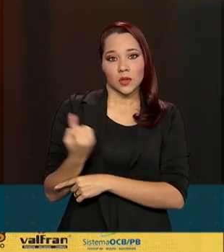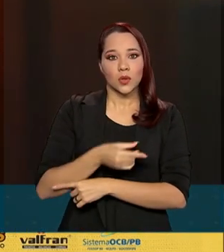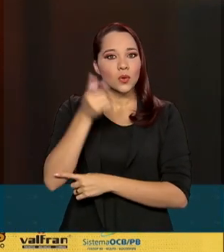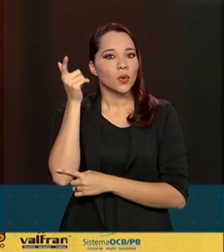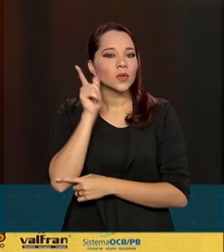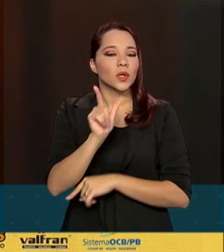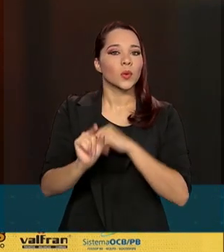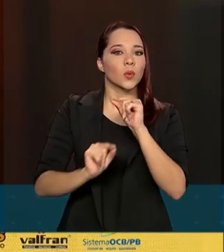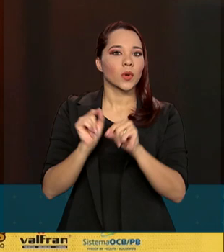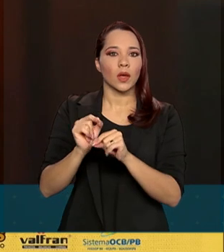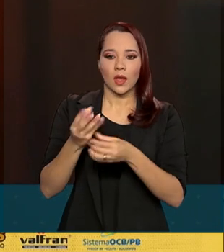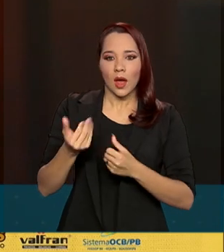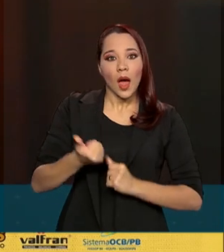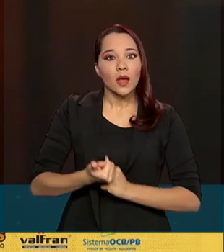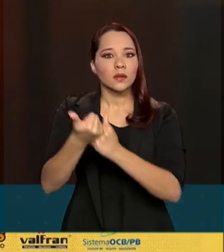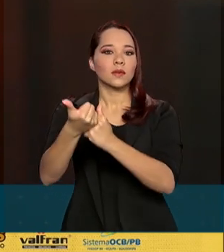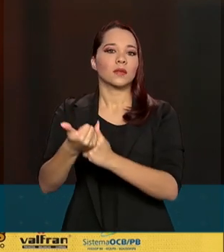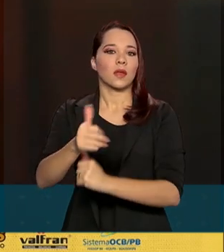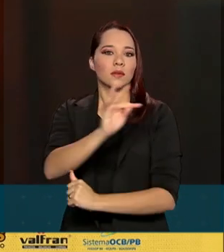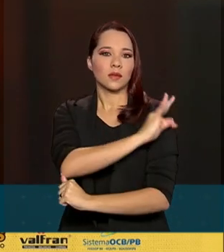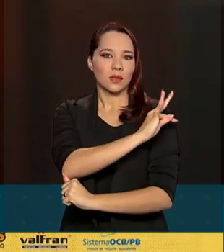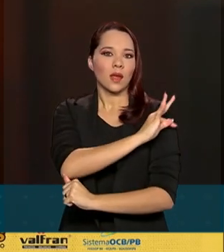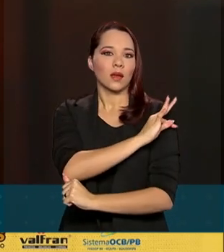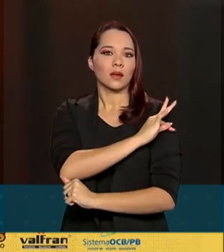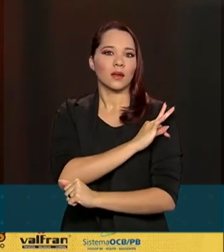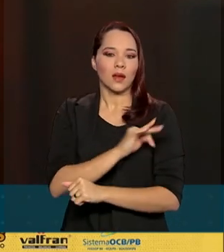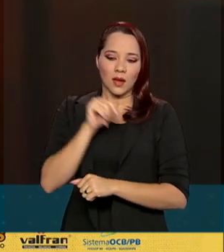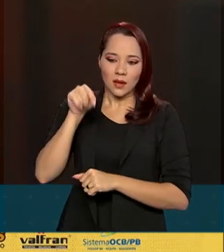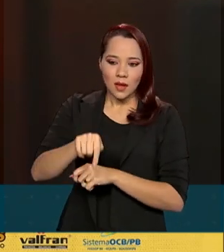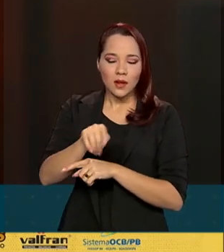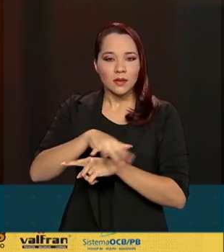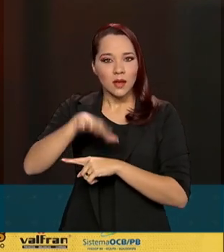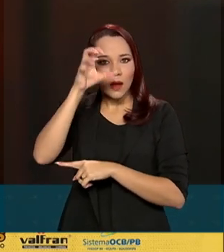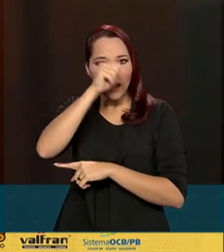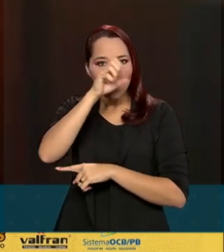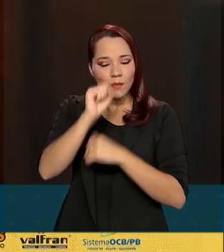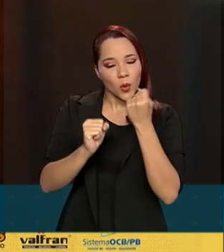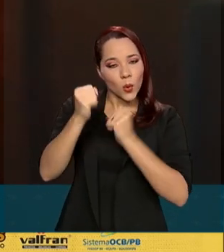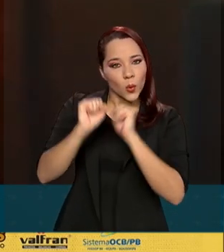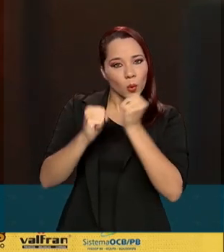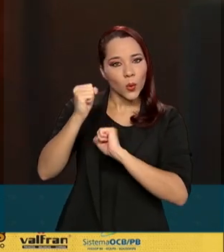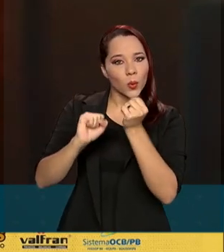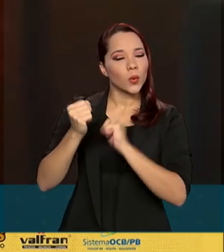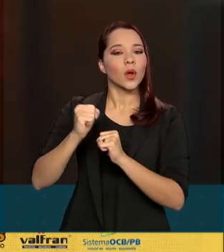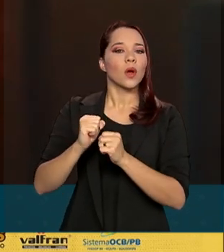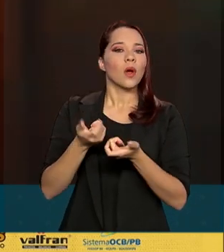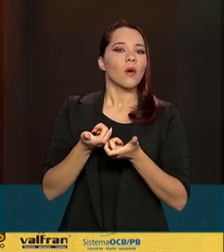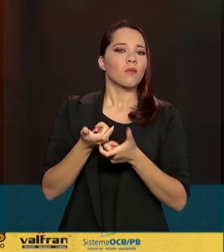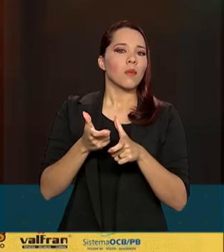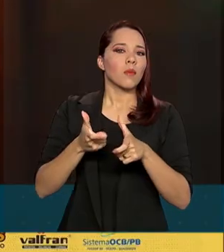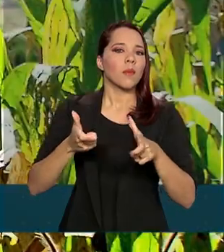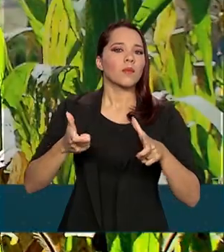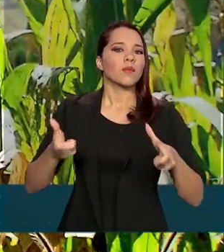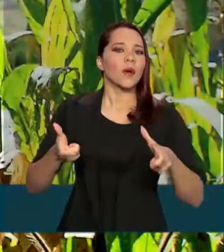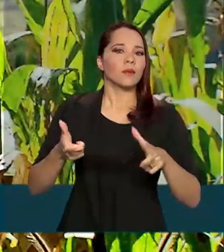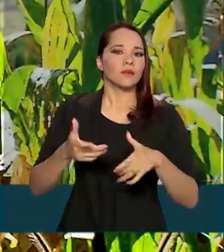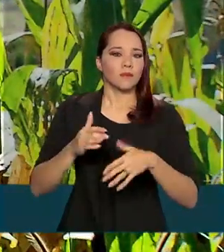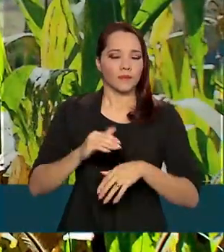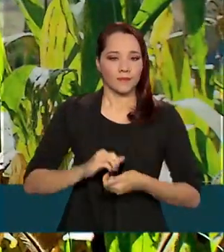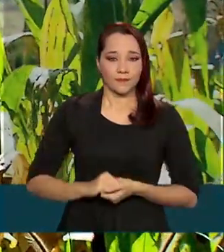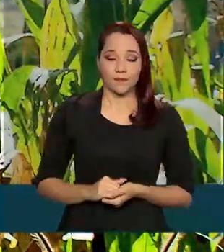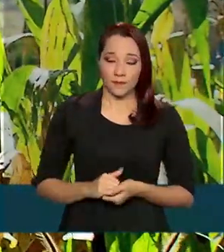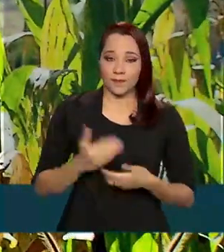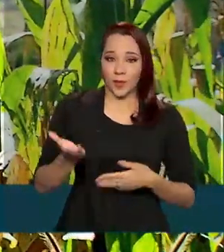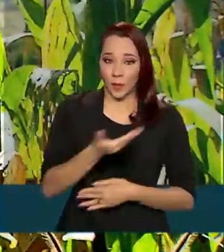levar assistência técnica e fazer com que essa produção realmente se efetive. Para